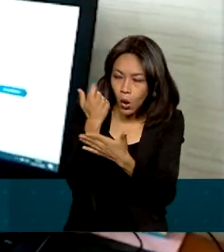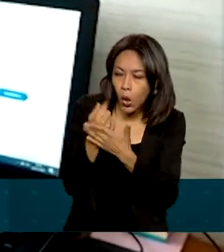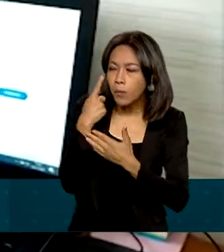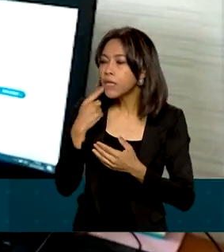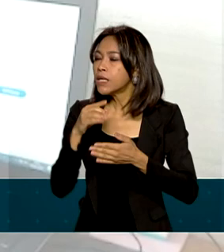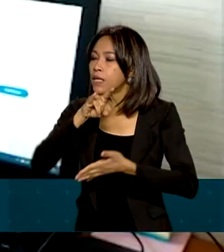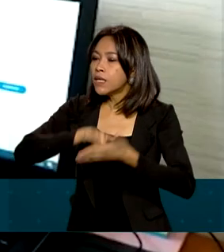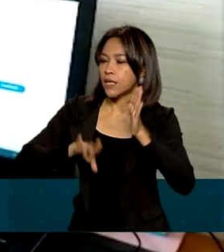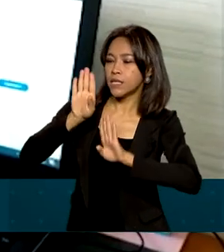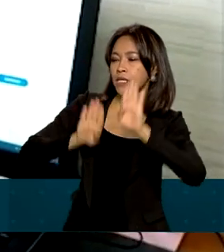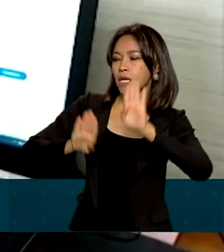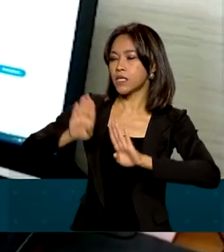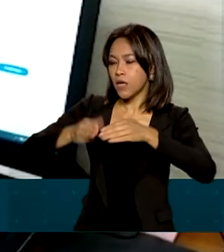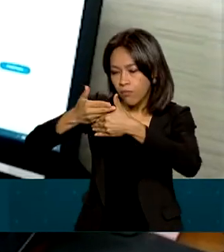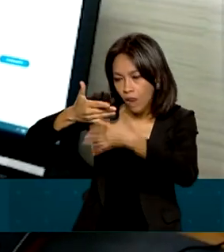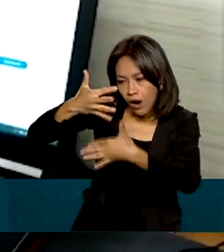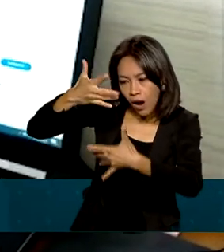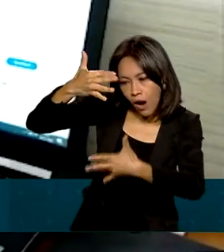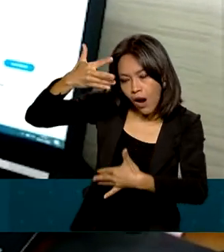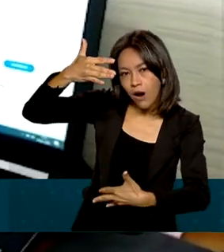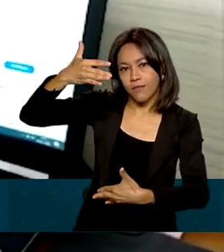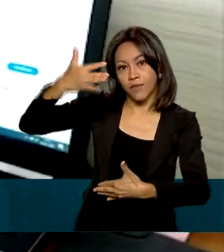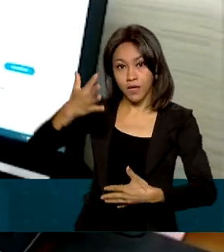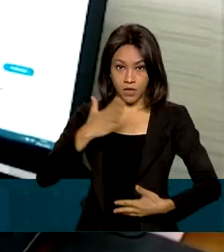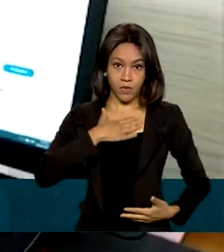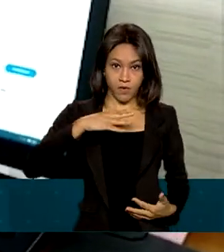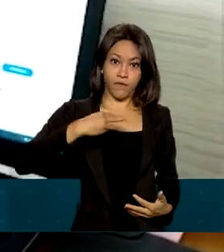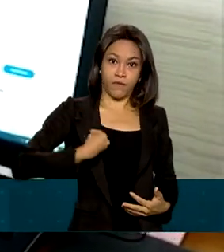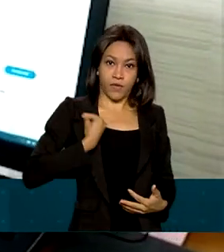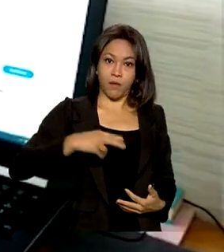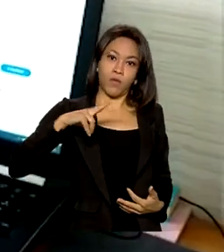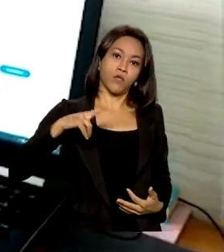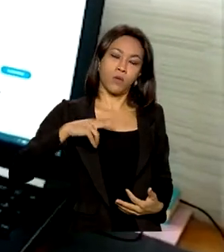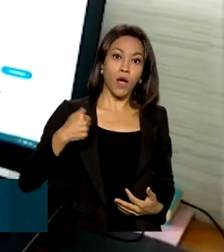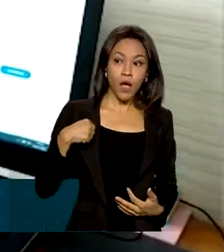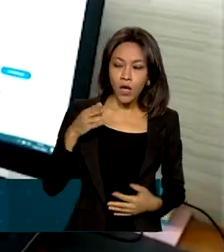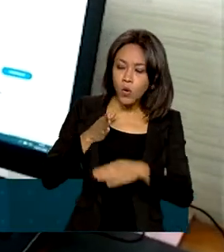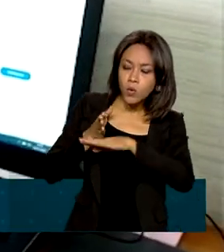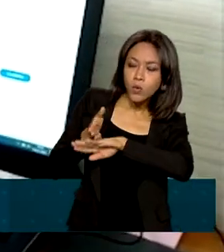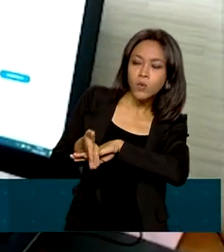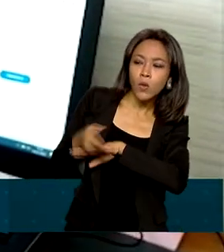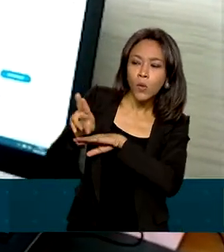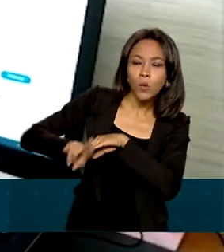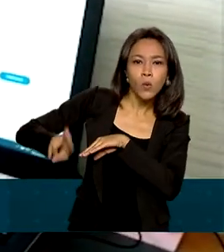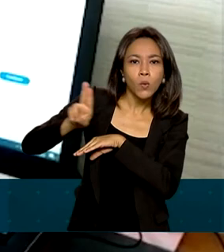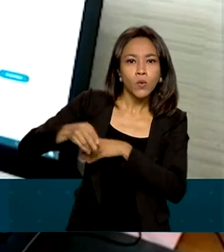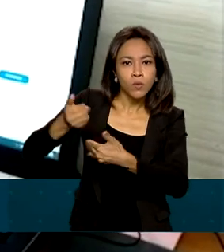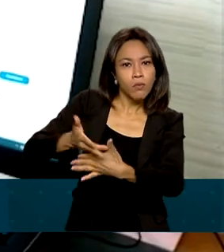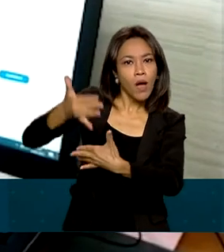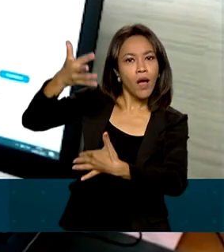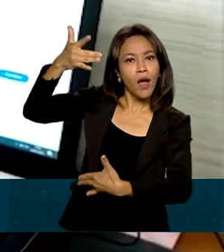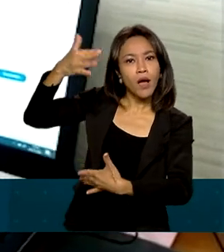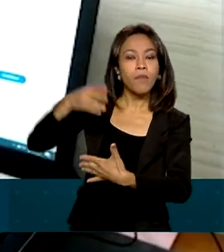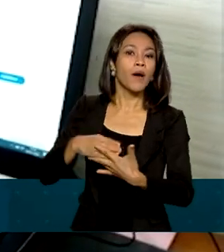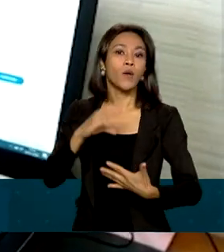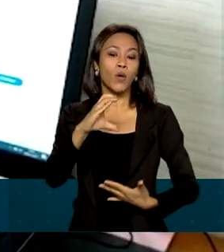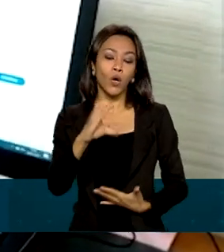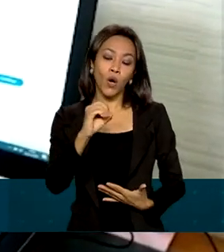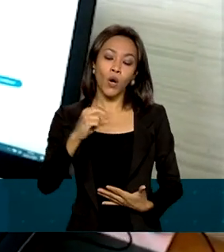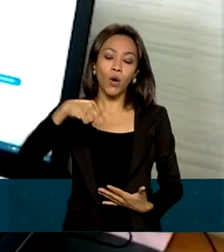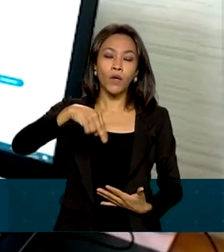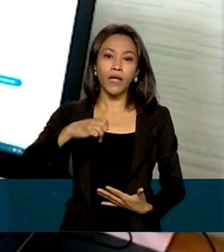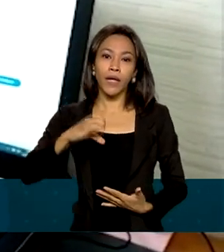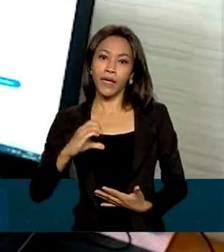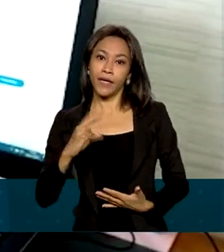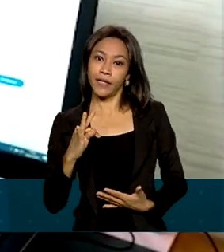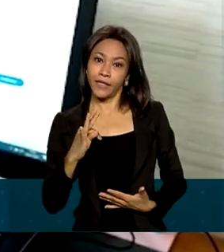licitatórios. No âmbito pessoal, eu utilizo o portal para acessar o ConectSUS, também com